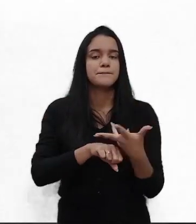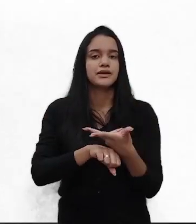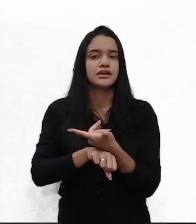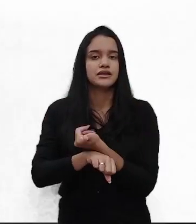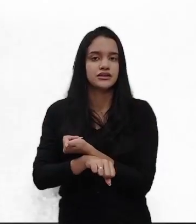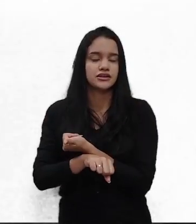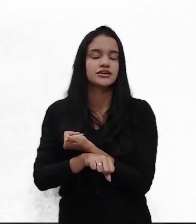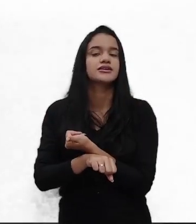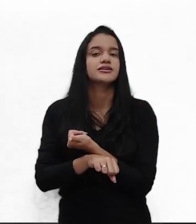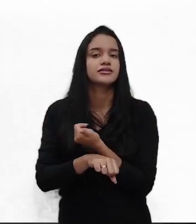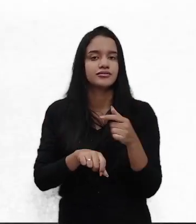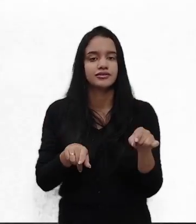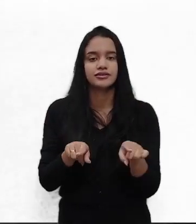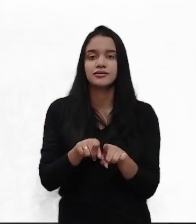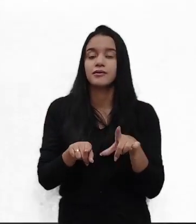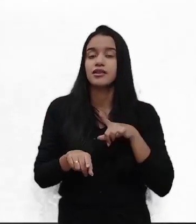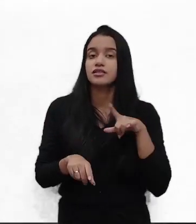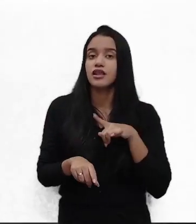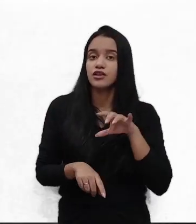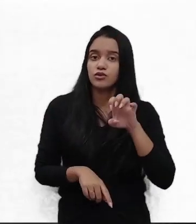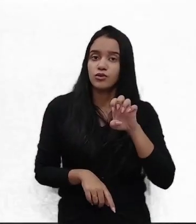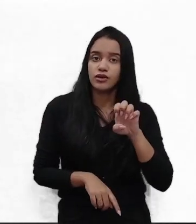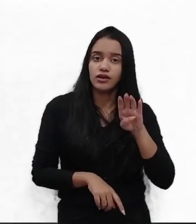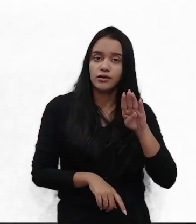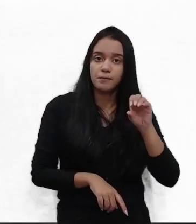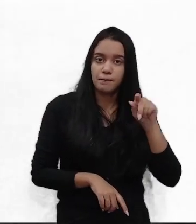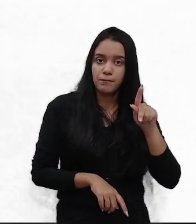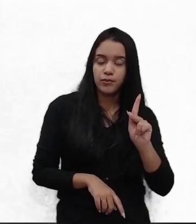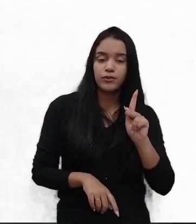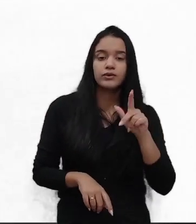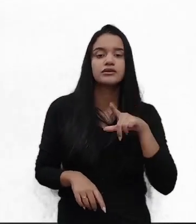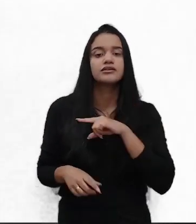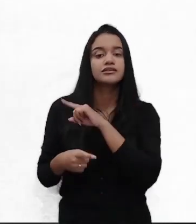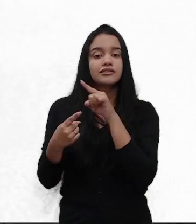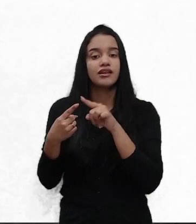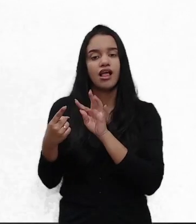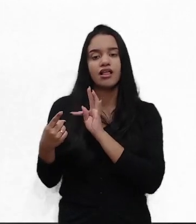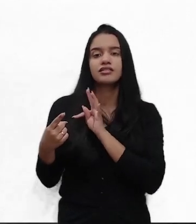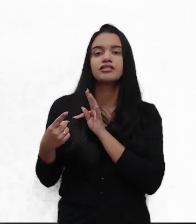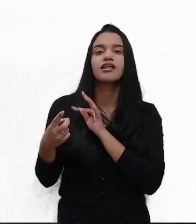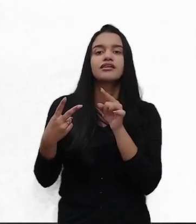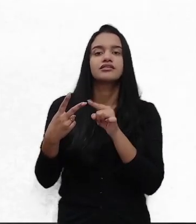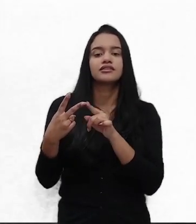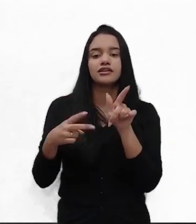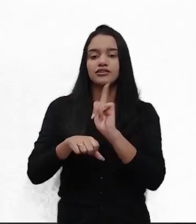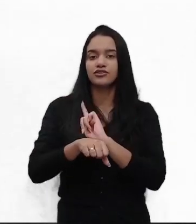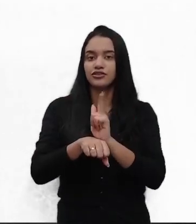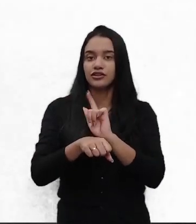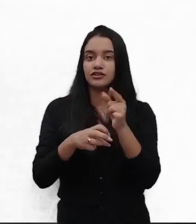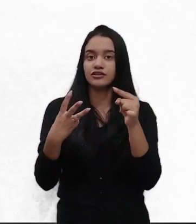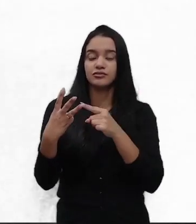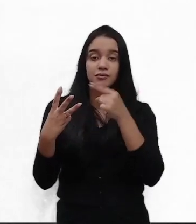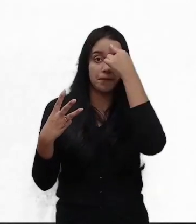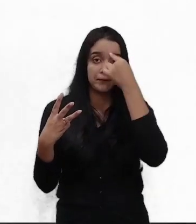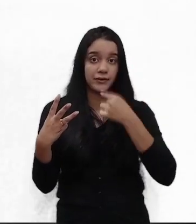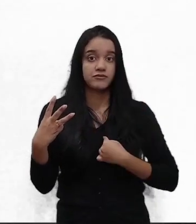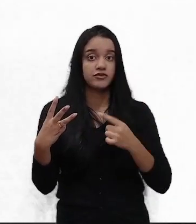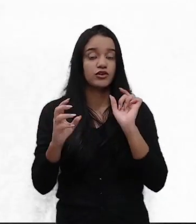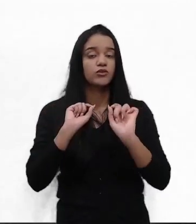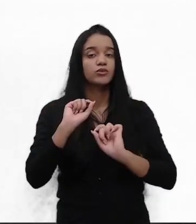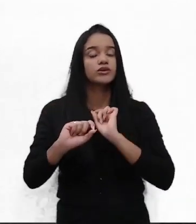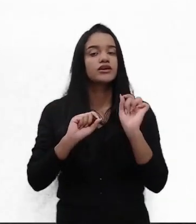e também estão listadas no seu e-book. As técnicas, as gerenciais e a de perfil. As habilidades técnicas, tá?